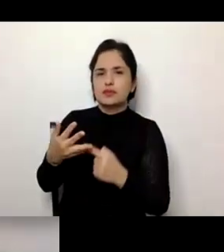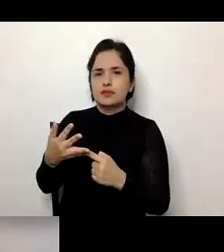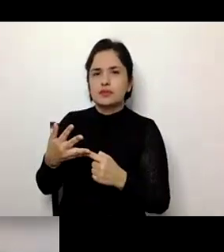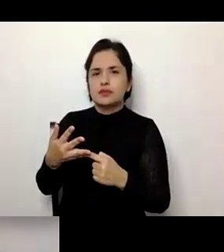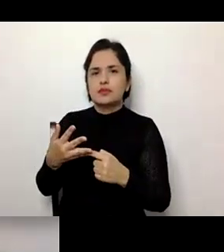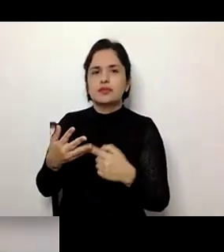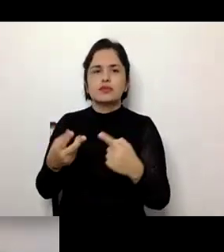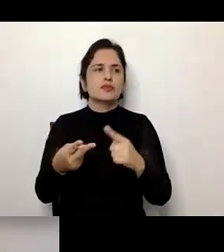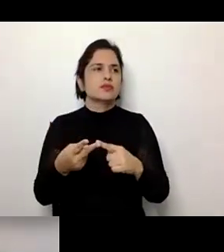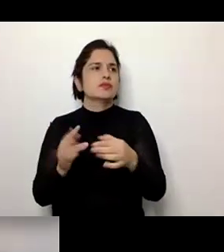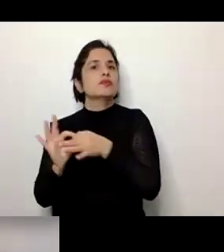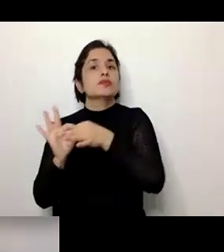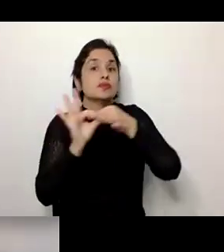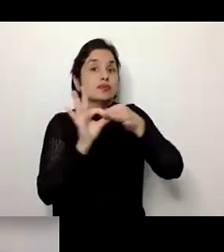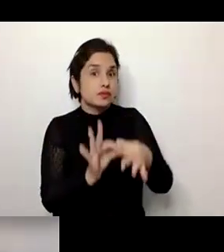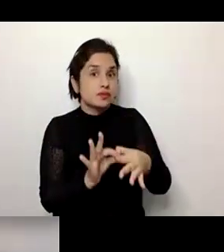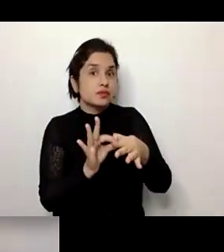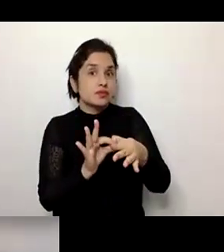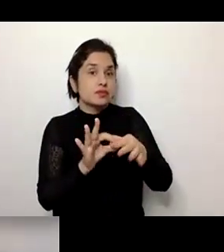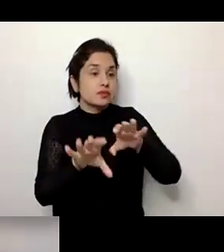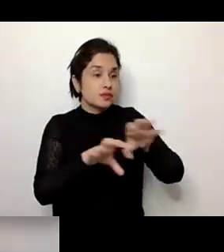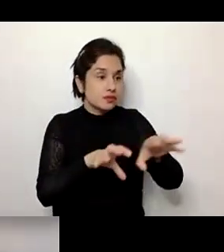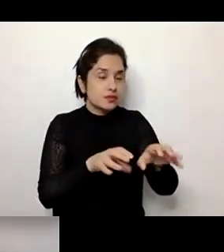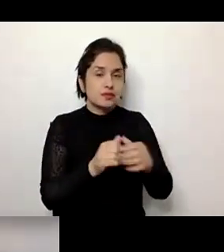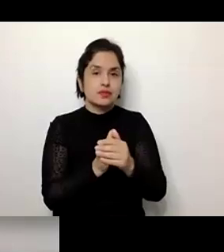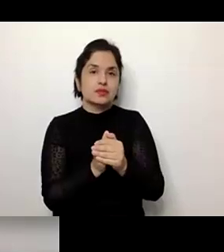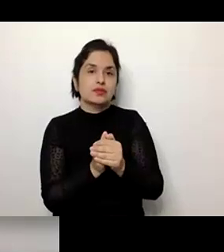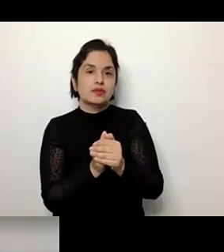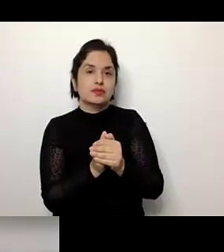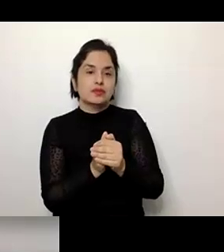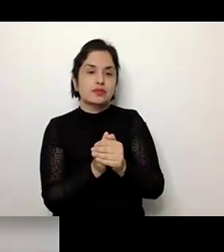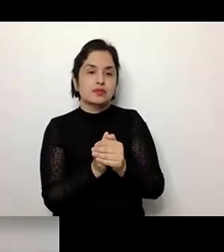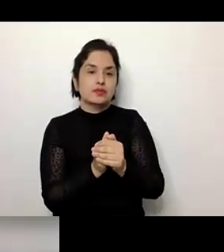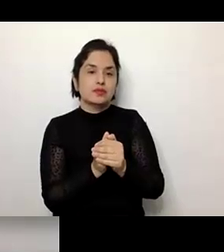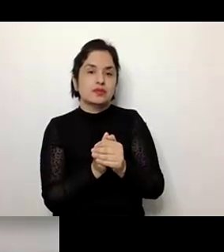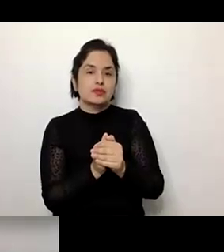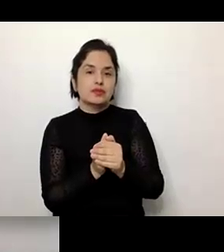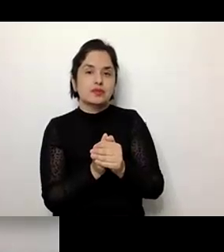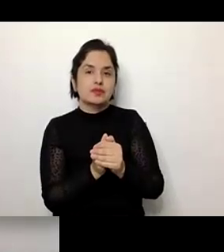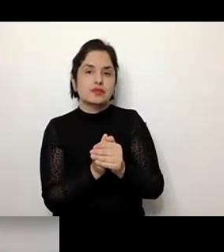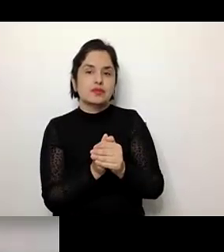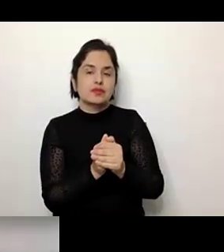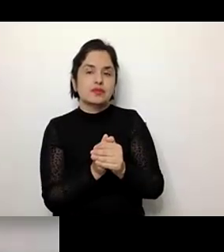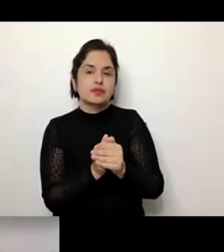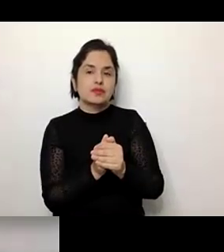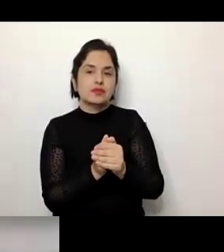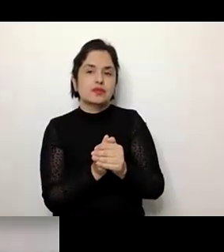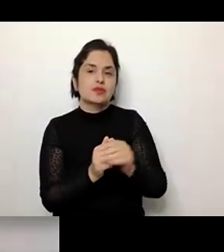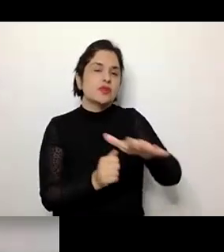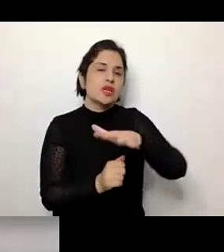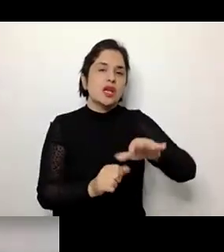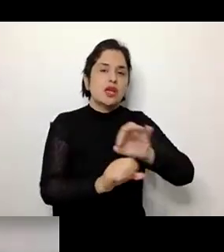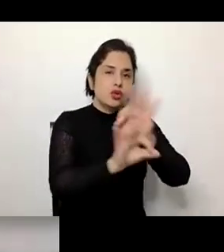podem ser desenvolvidas, tanto no âmbito da instituição, de uma instituição educativa,